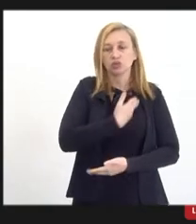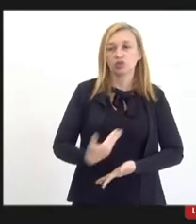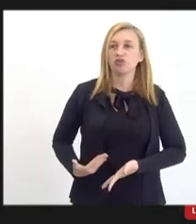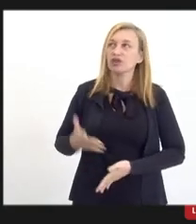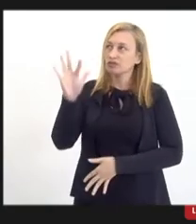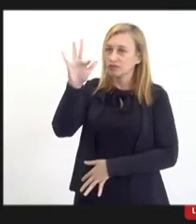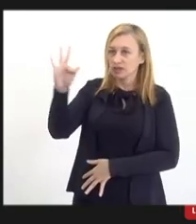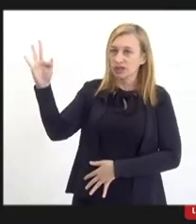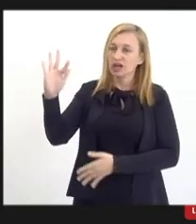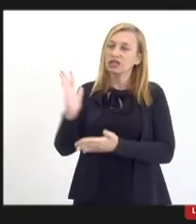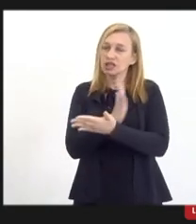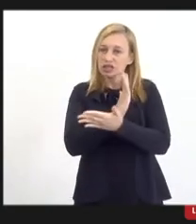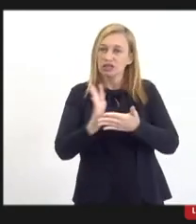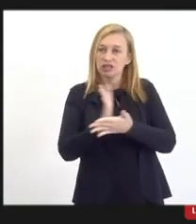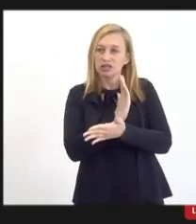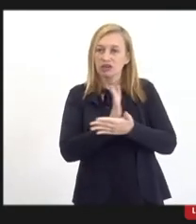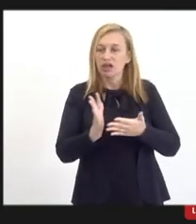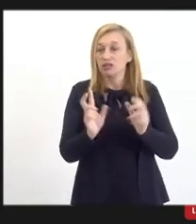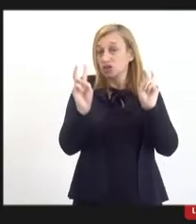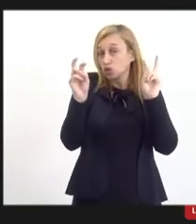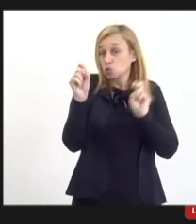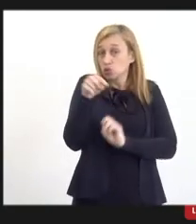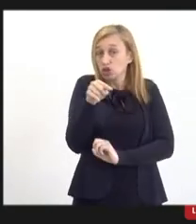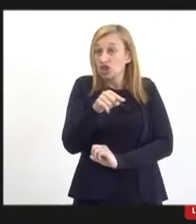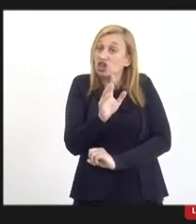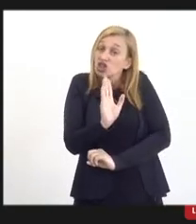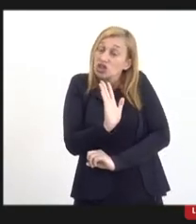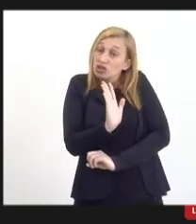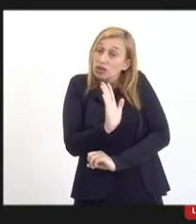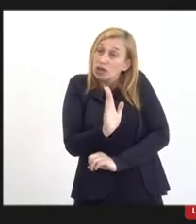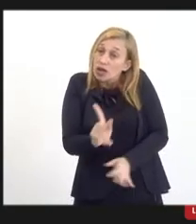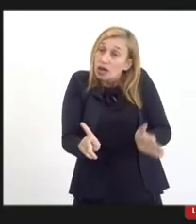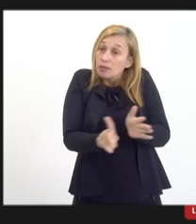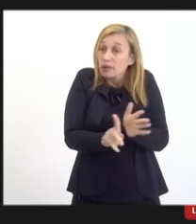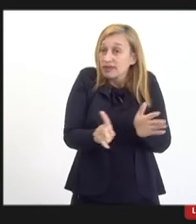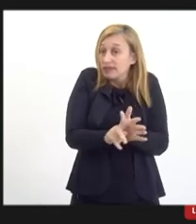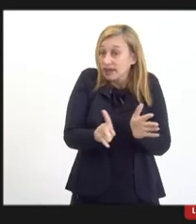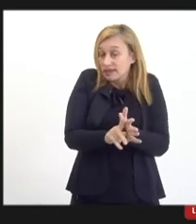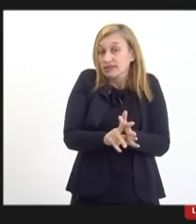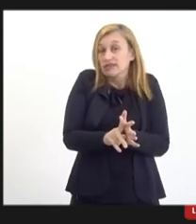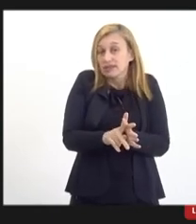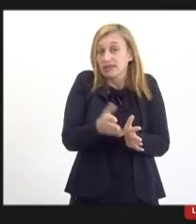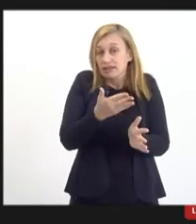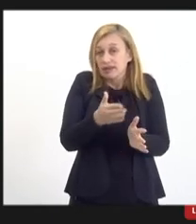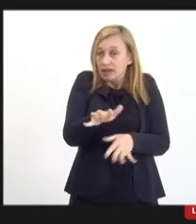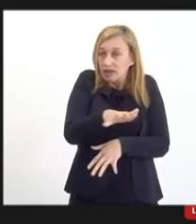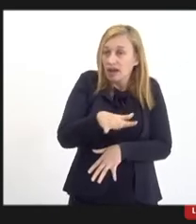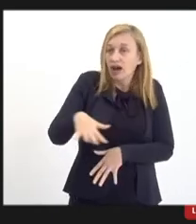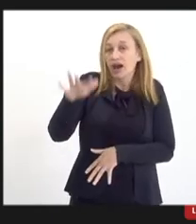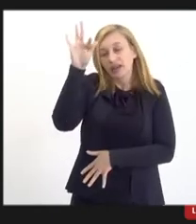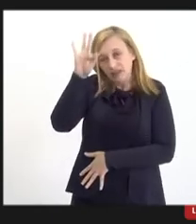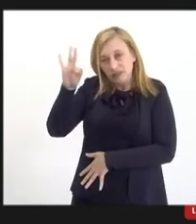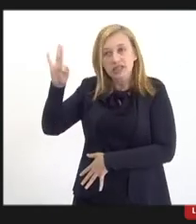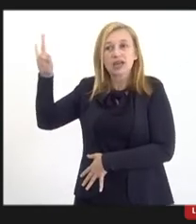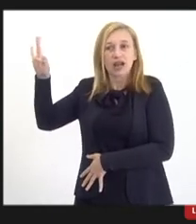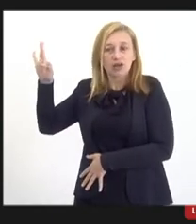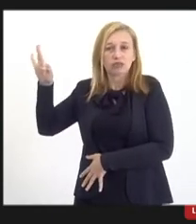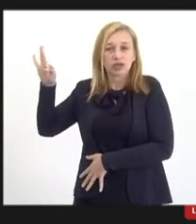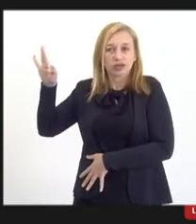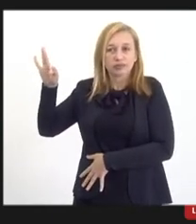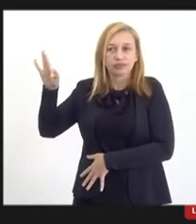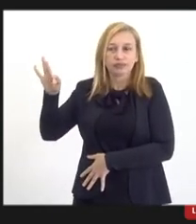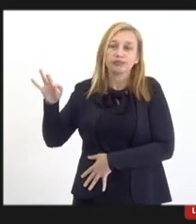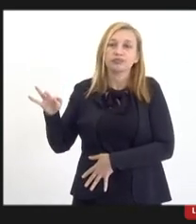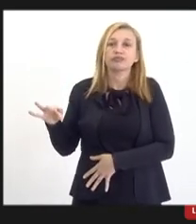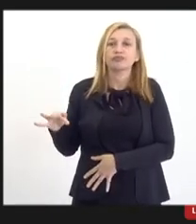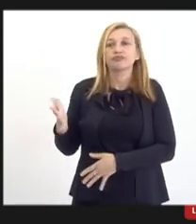muitas questões aqui que já são de debate de ministérios, da